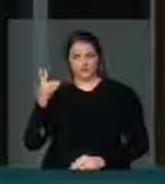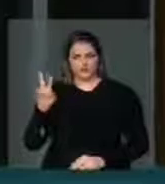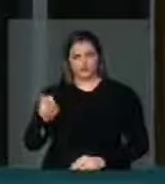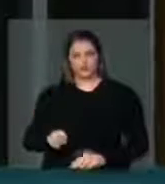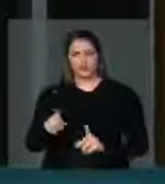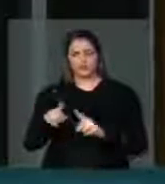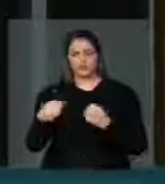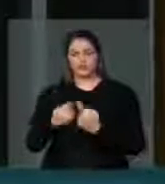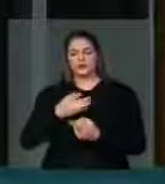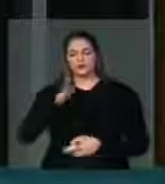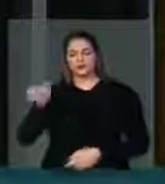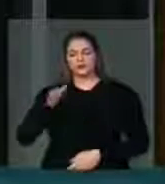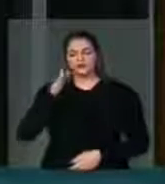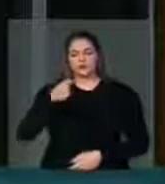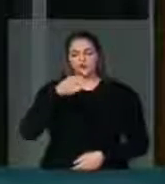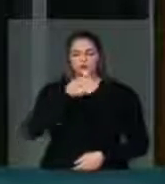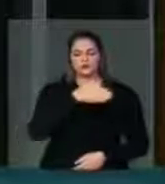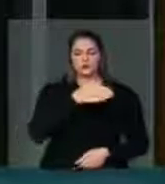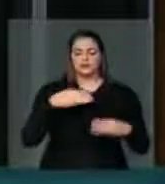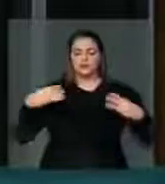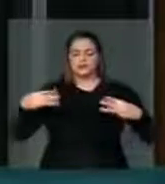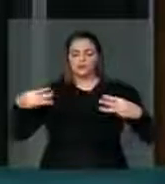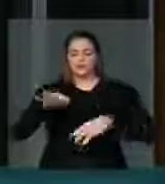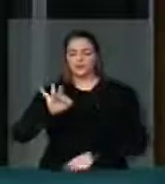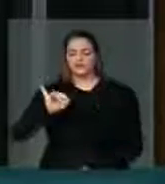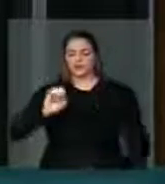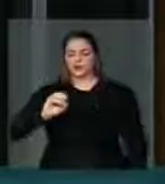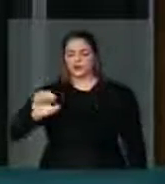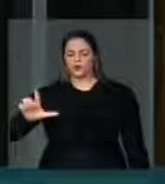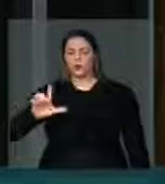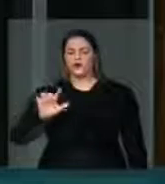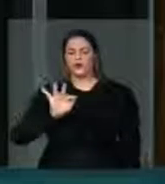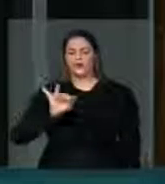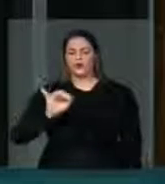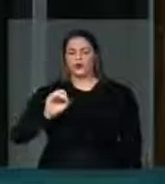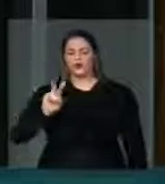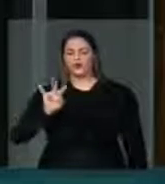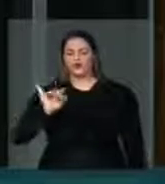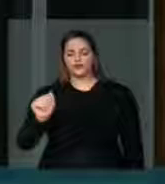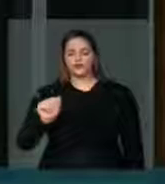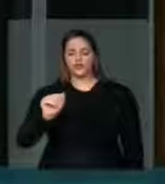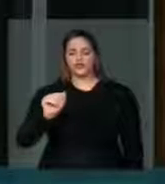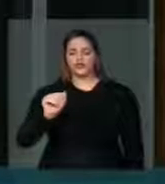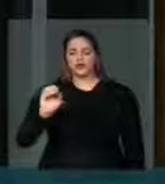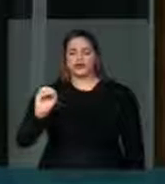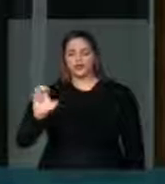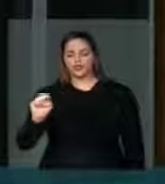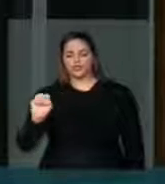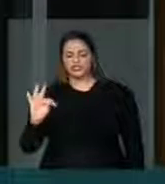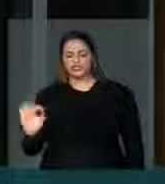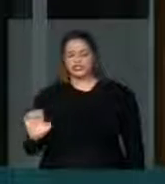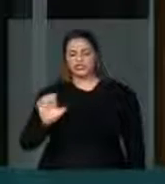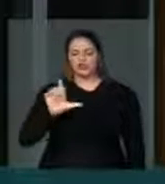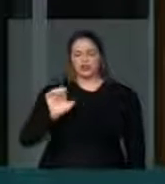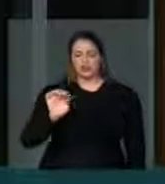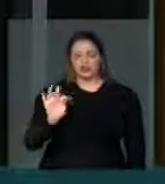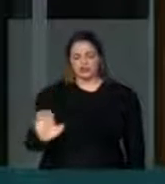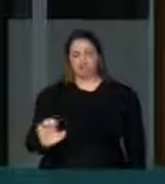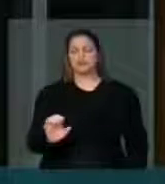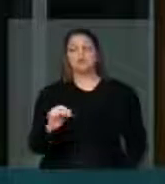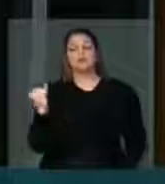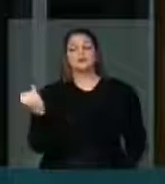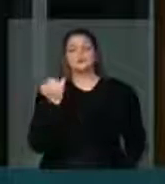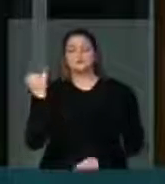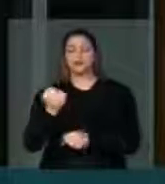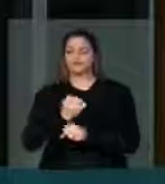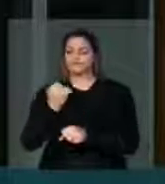nos ministérios para discutir a questão da FIOL, a Ferrovia Oeste-Leste. Infelizmente, essa obra importante e estruturante para